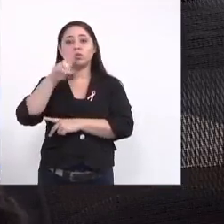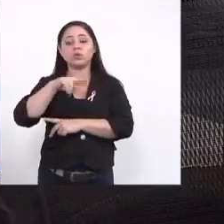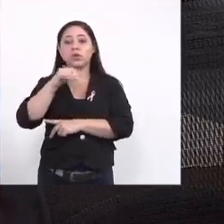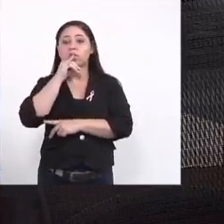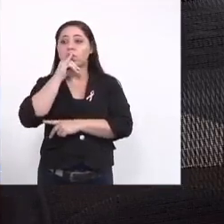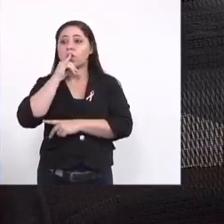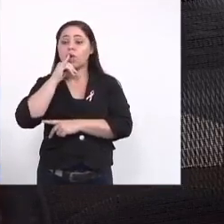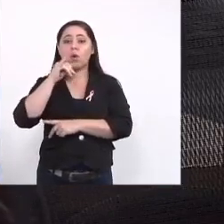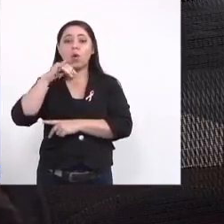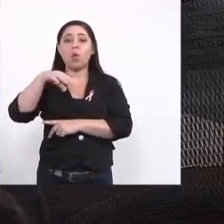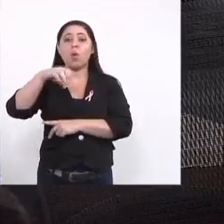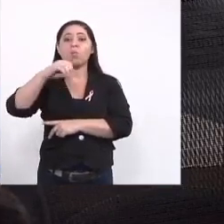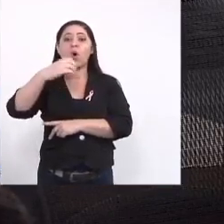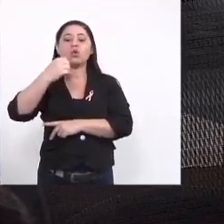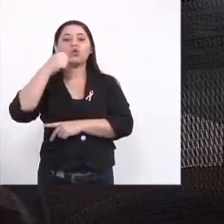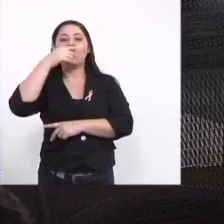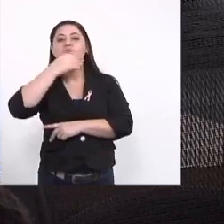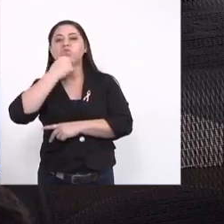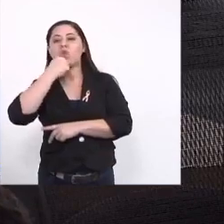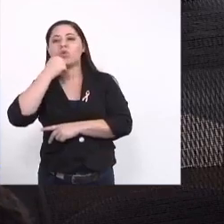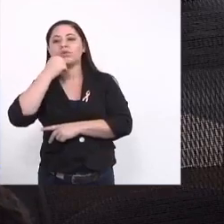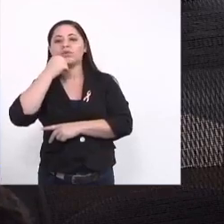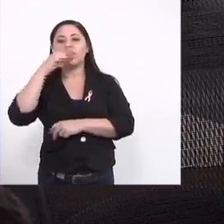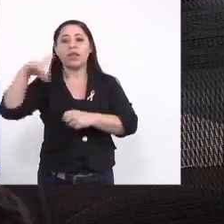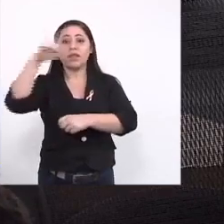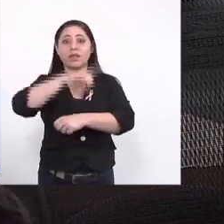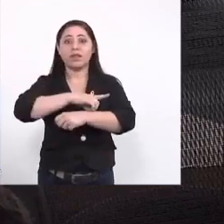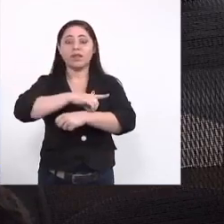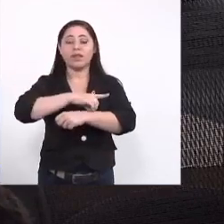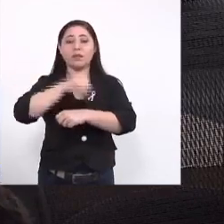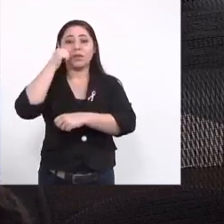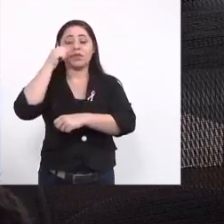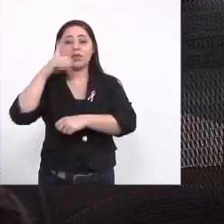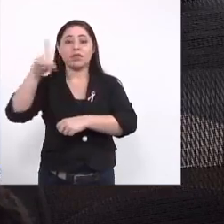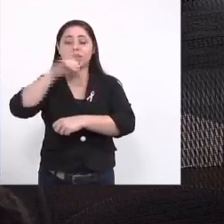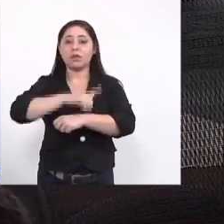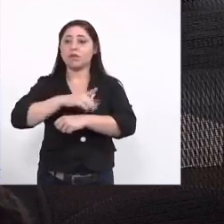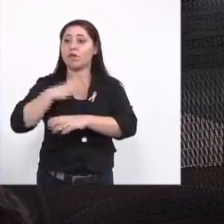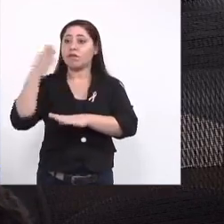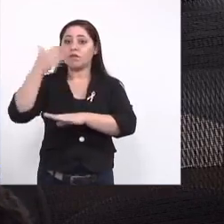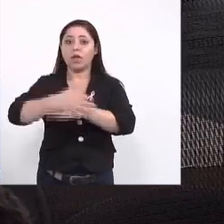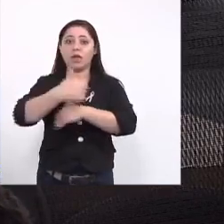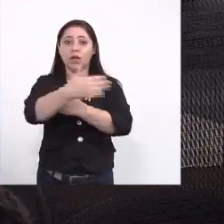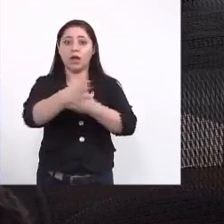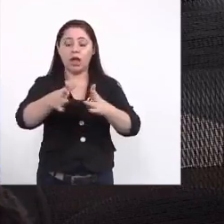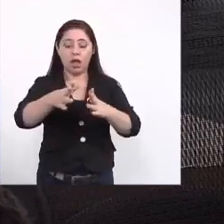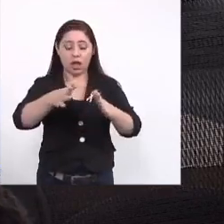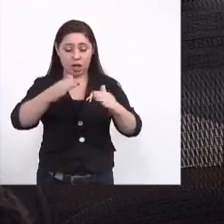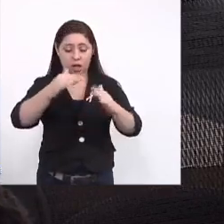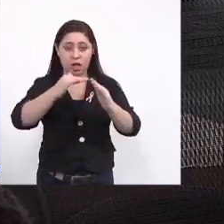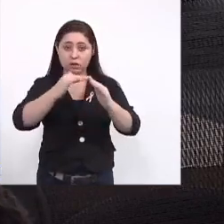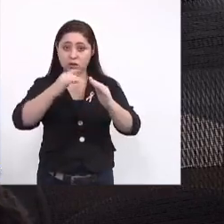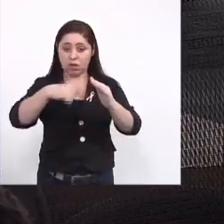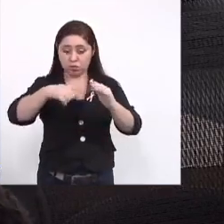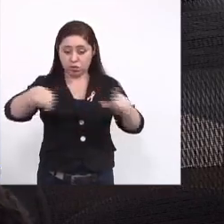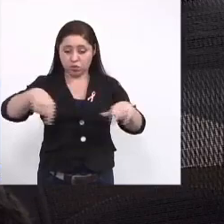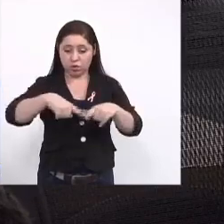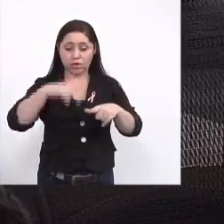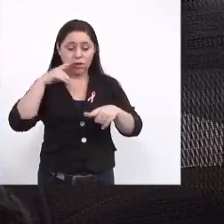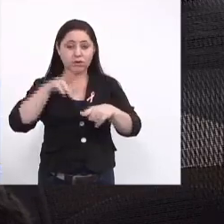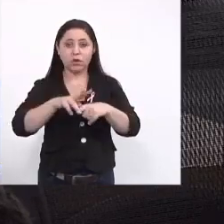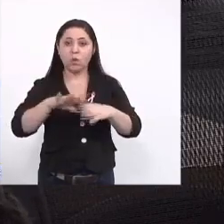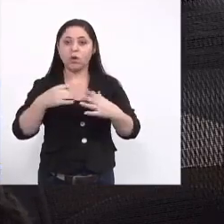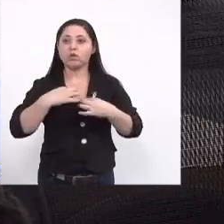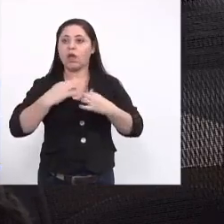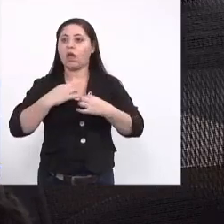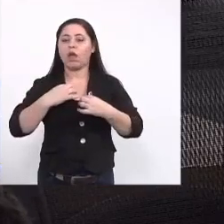o moço da dengue a moça da dengue que vai ver o quintal está passando vira aquilo lá rápido agora quando ele vai com a